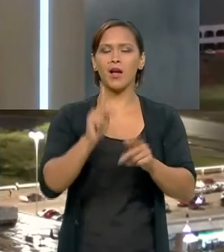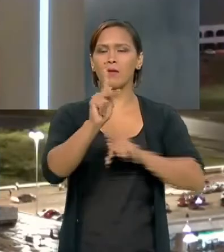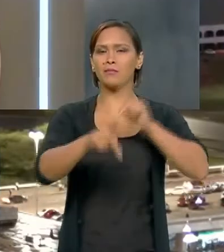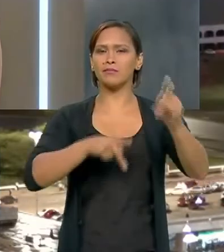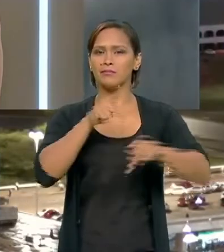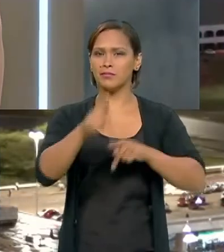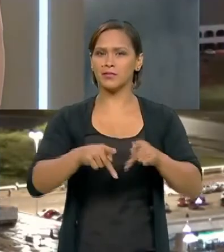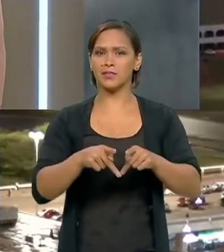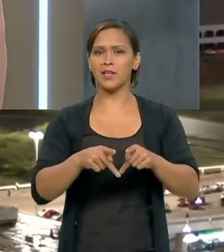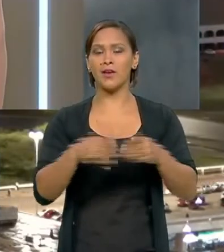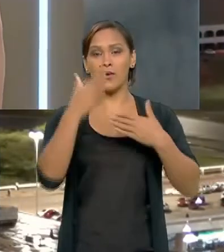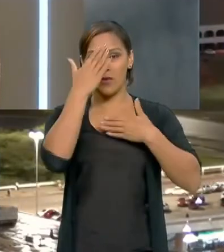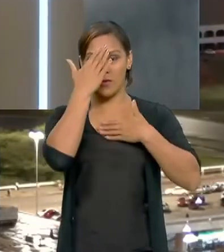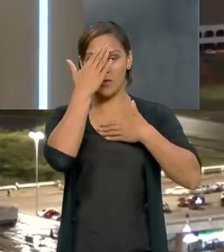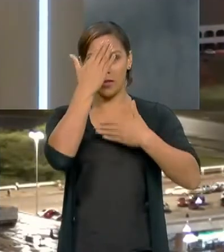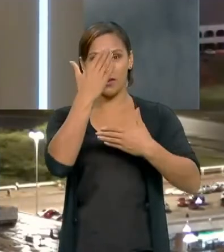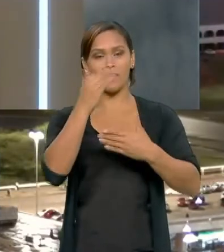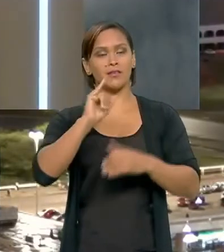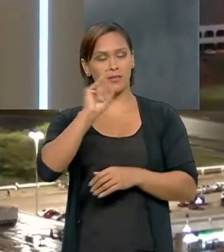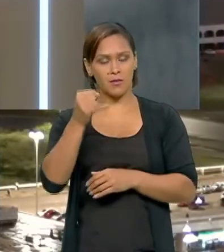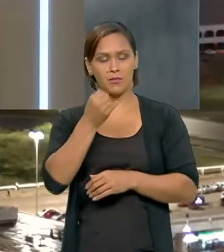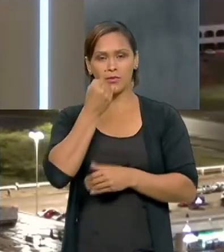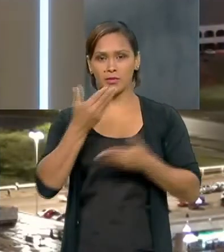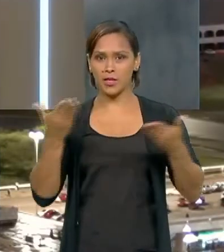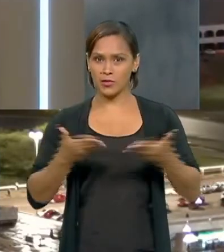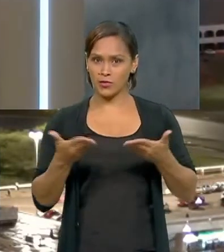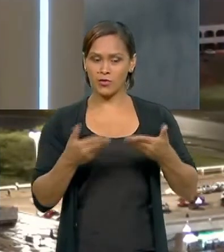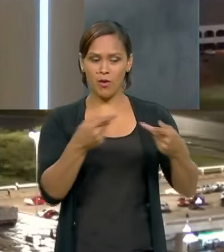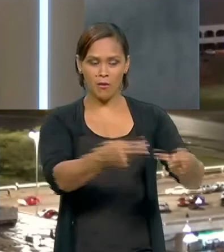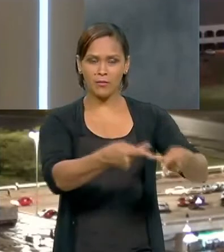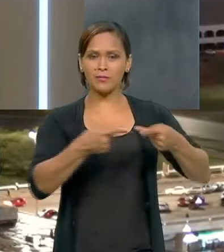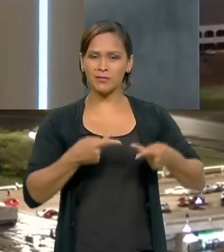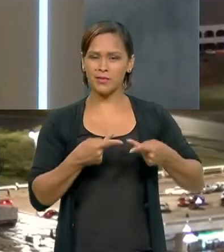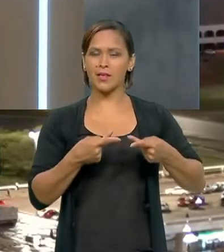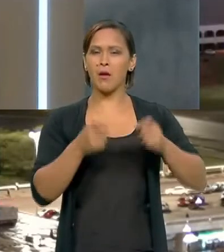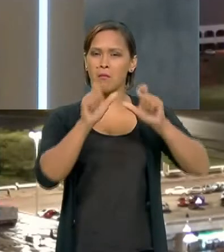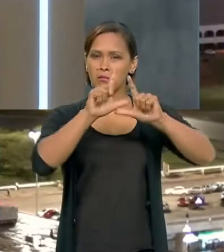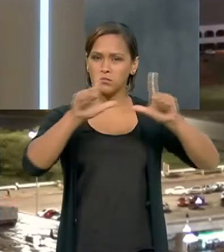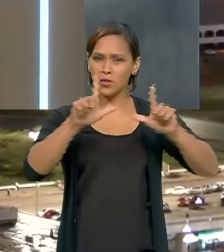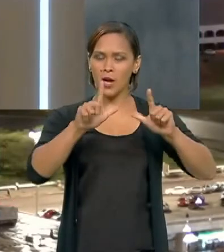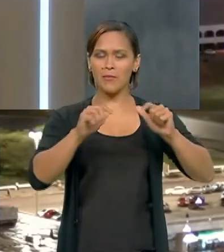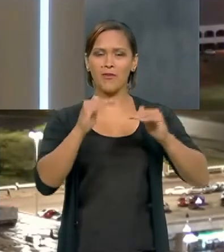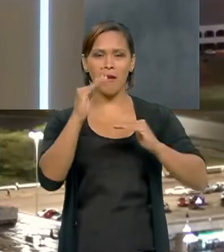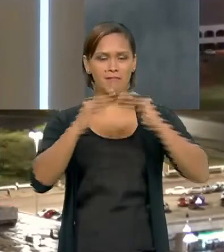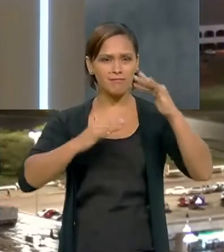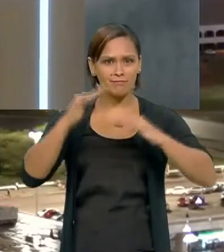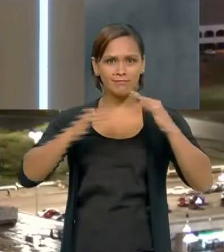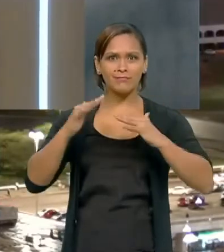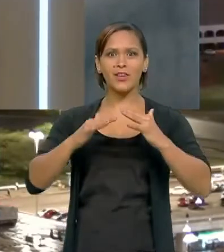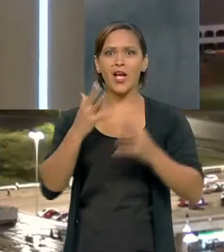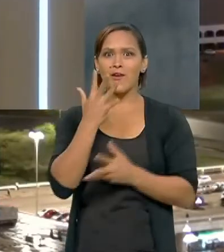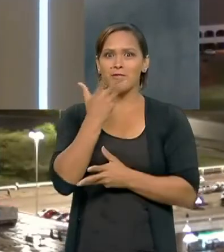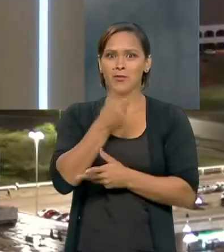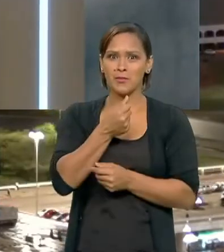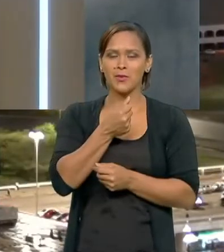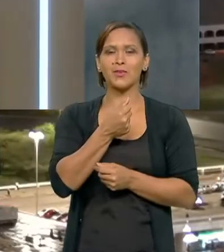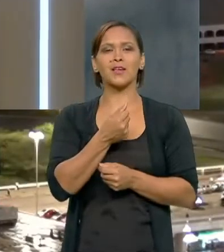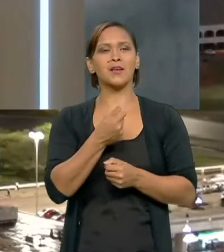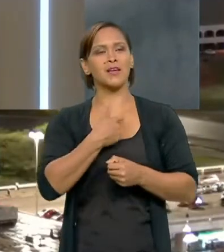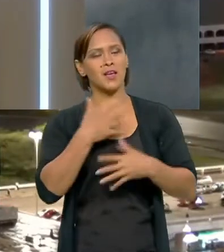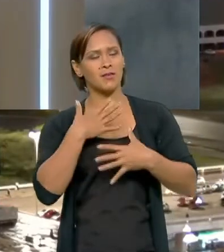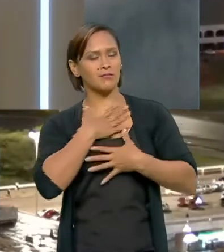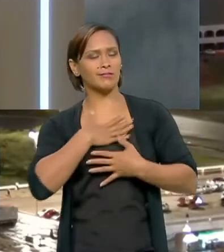quero agradecer a oportunidade de estar aqui eu acho que o programa foi muito movimentado e pode ter agradado